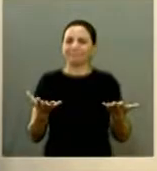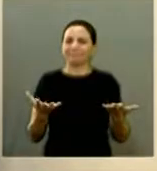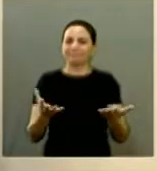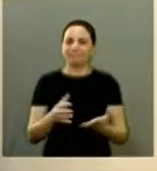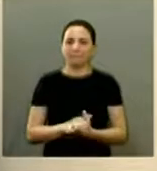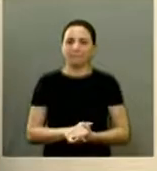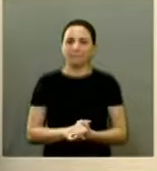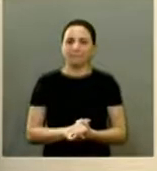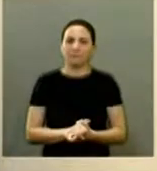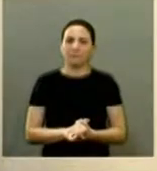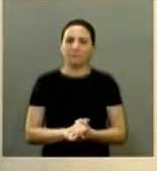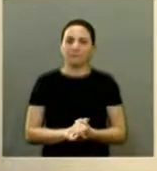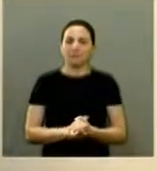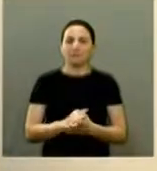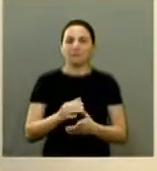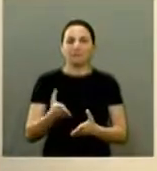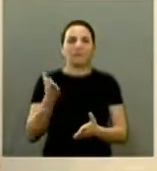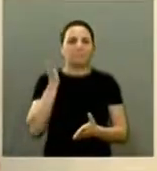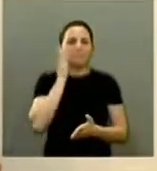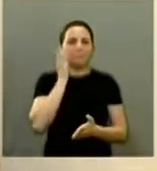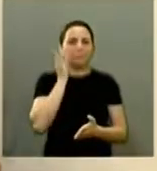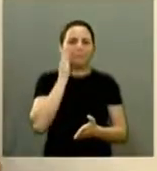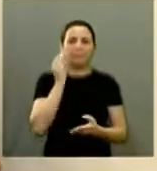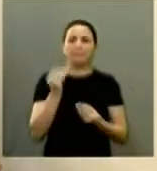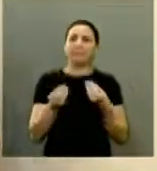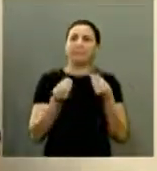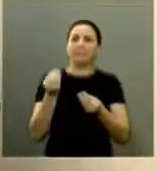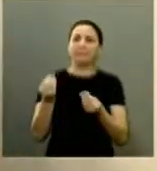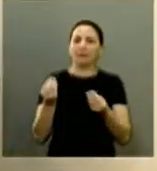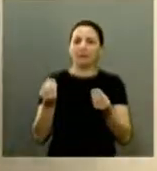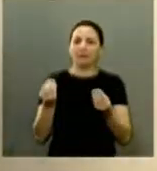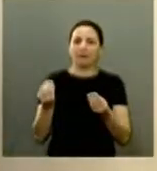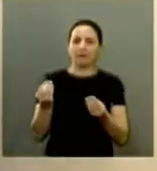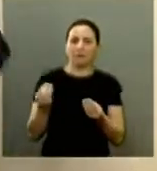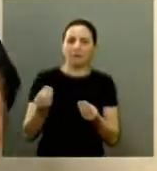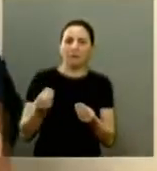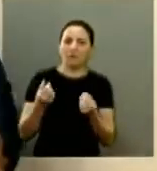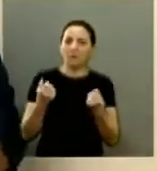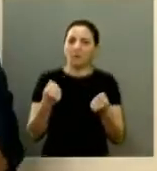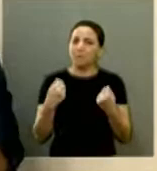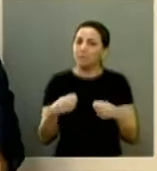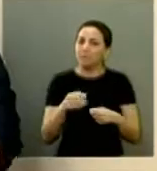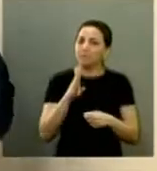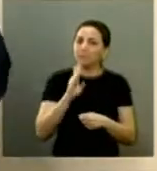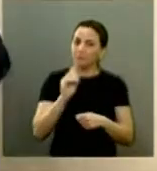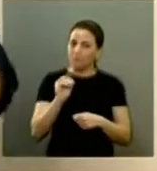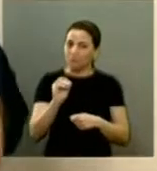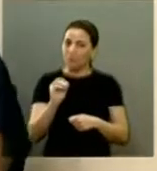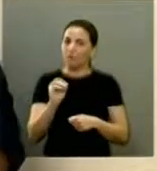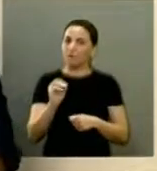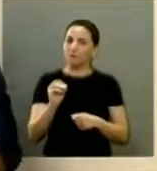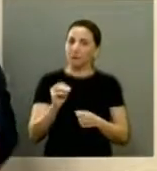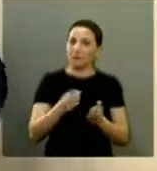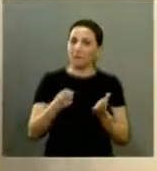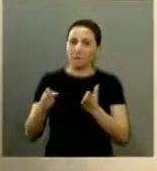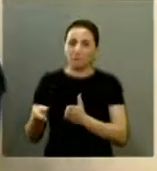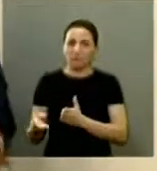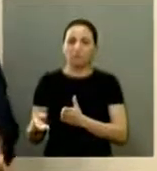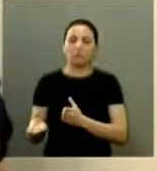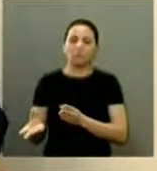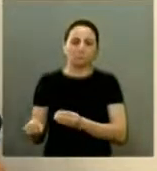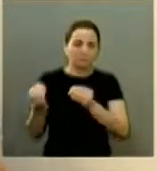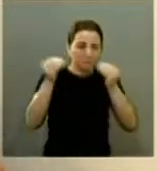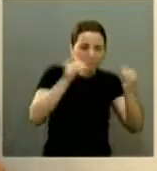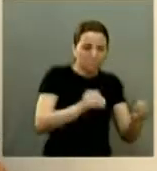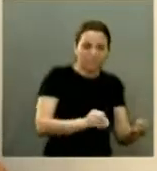né como ele falou é cara de pau o cidadão né falei para o Palomino que tem que fazer um boletim de ocorrência deu prazo para devolver mas tem que